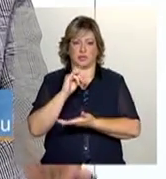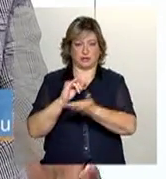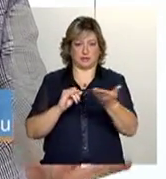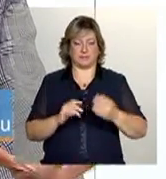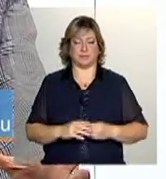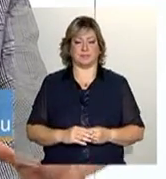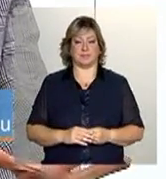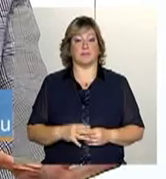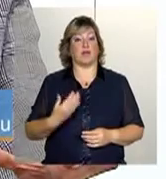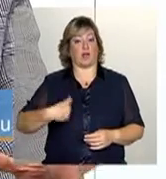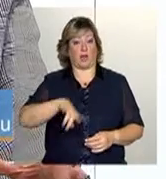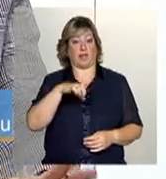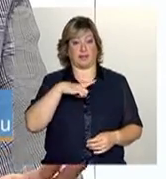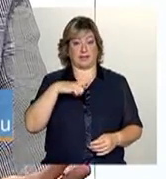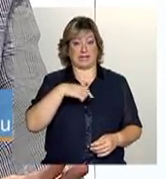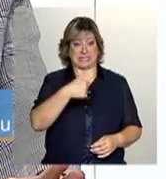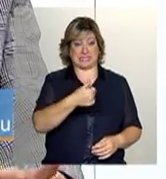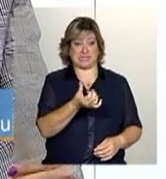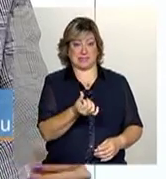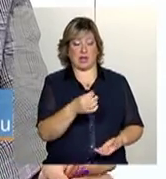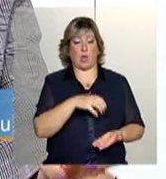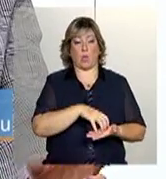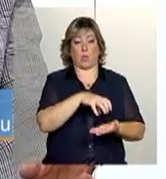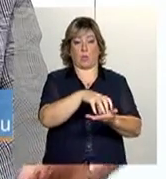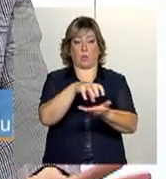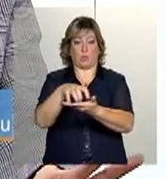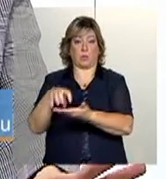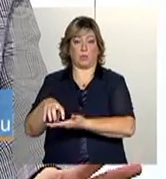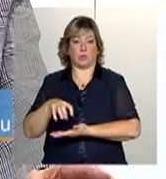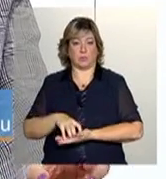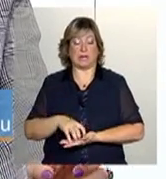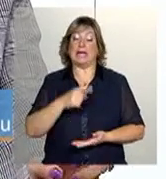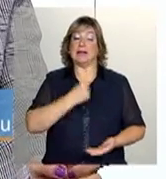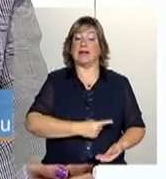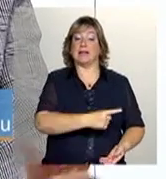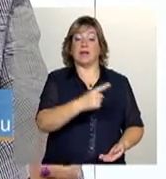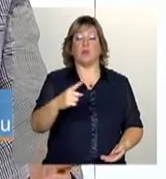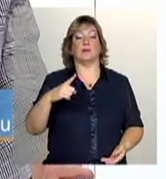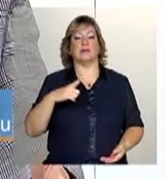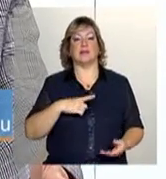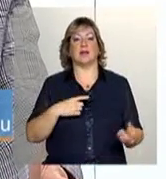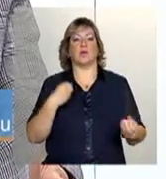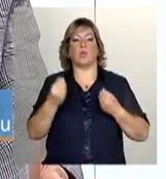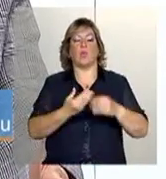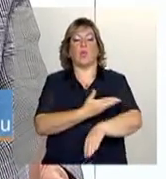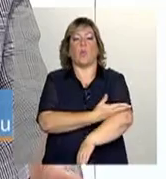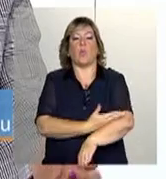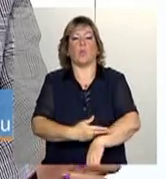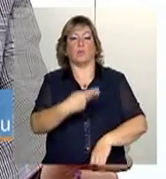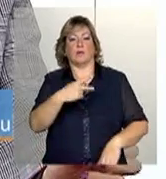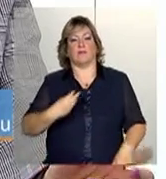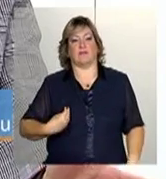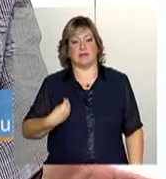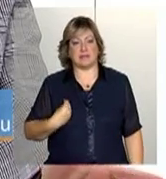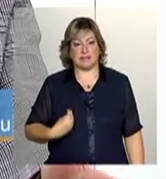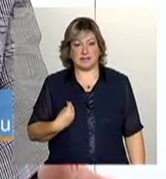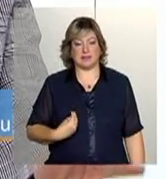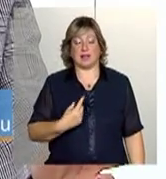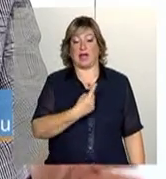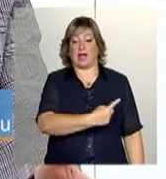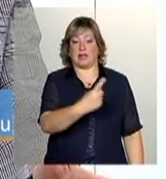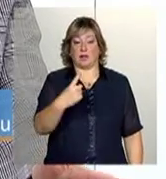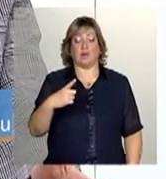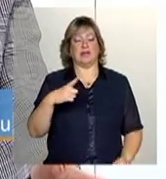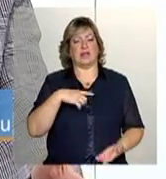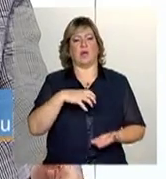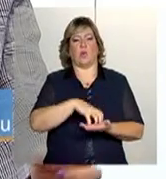Nós temos 16 grupos, como foi falado aqui. Cada um tem uma forma de vida, cada um tem uma situação, né? Porque nós temos não só os grupos